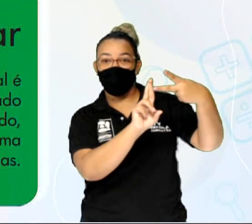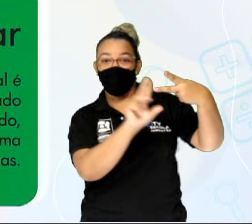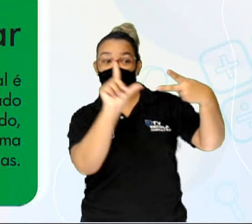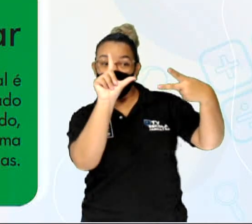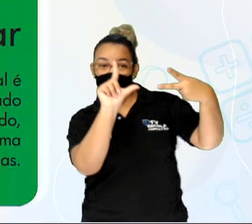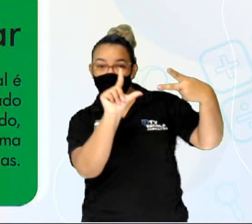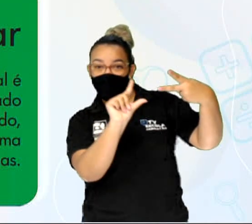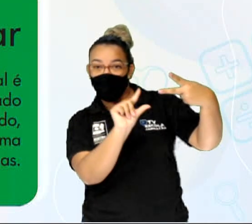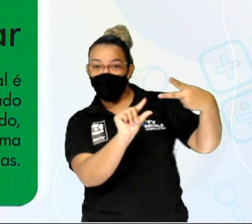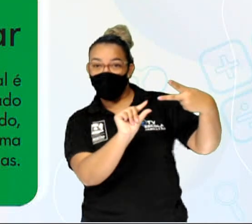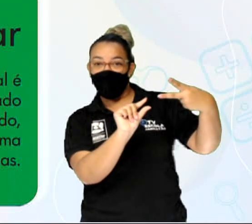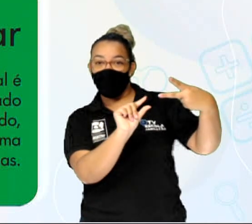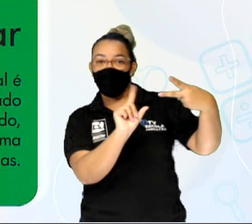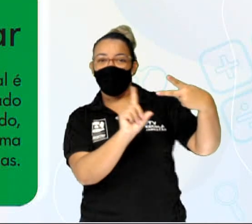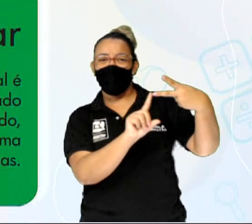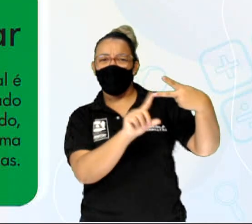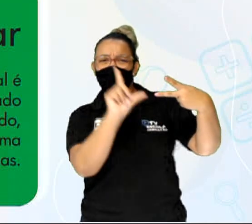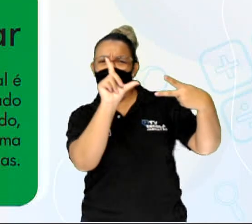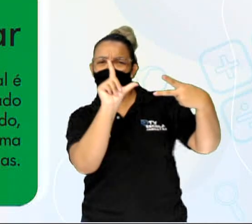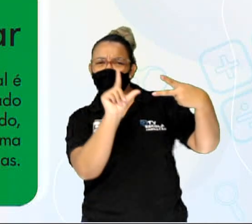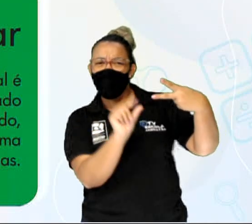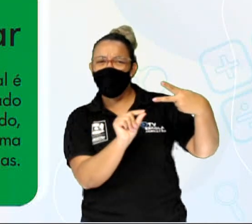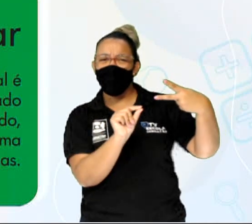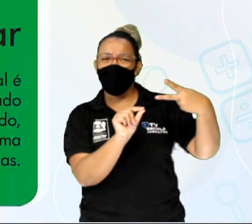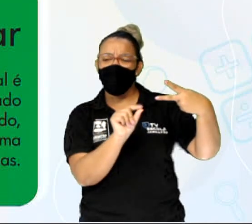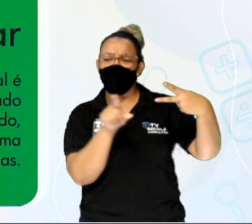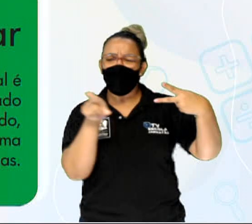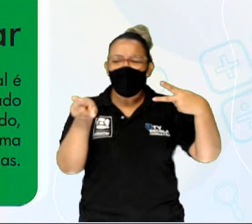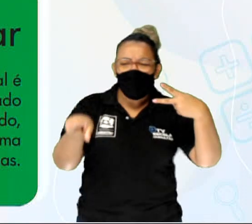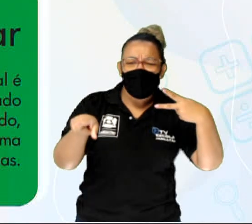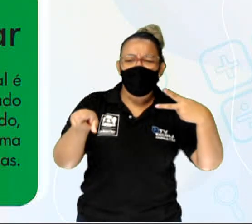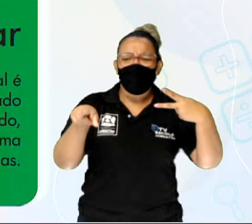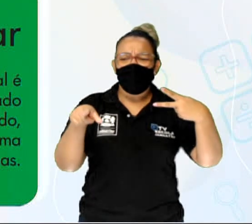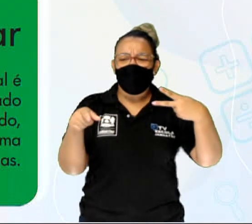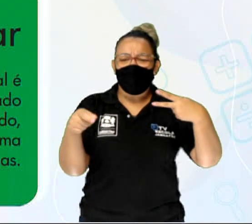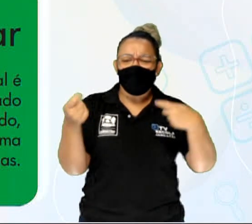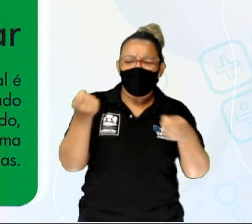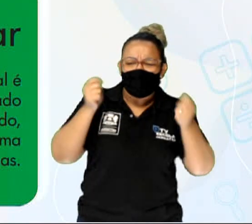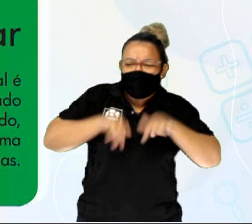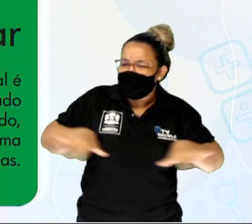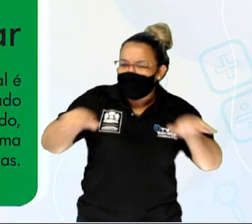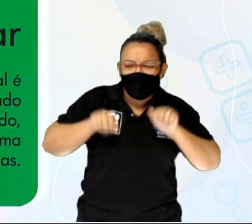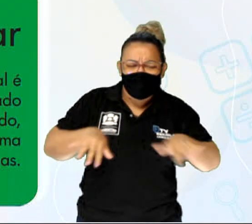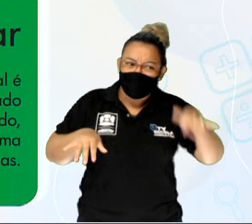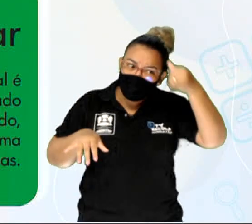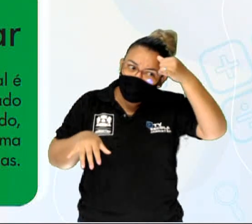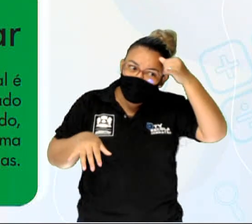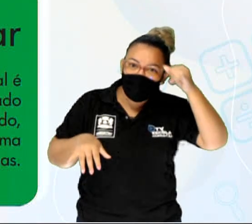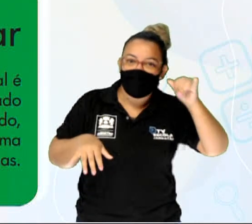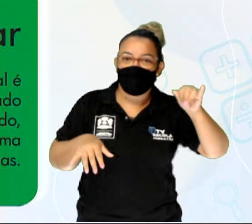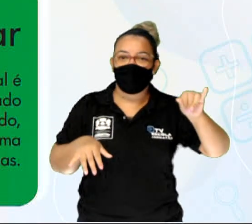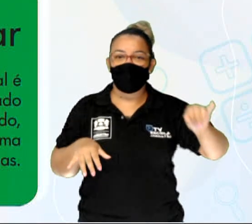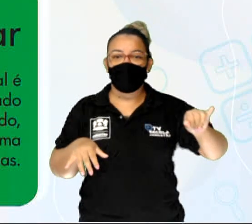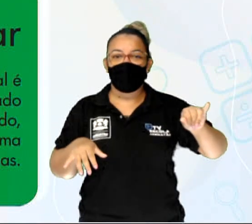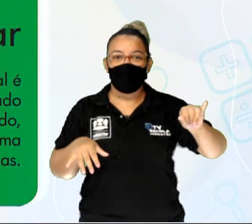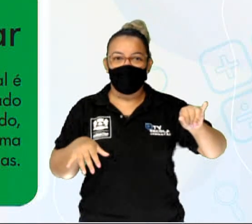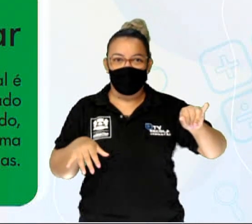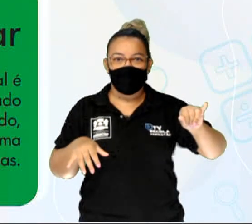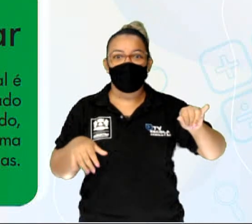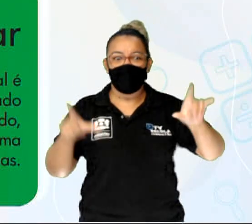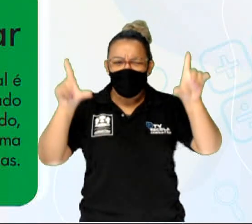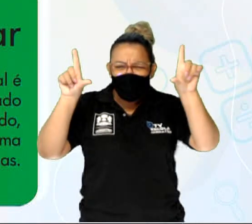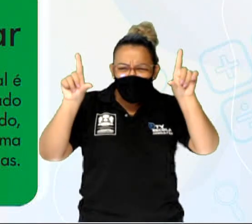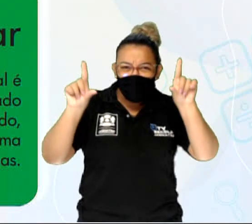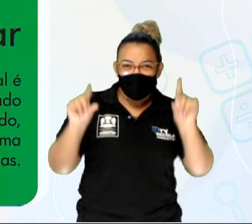propor a reduzir, ou seja, controlar o consumo, o impulso de consumir cada vez mais